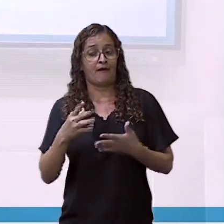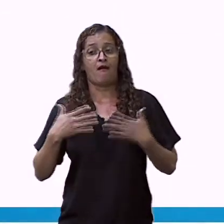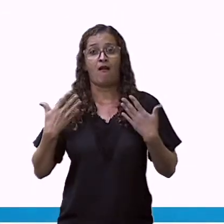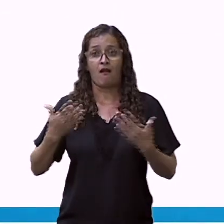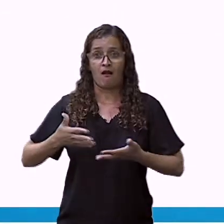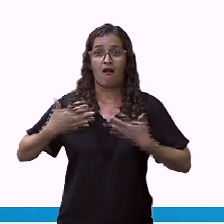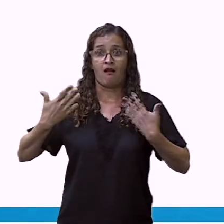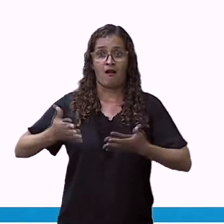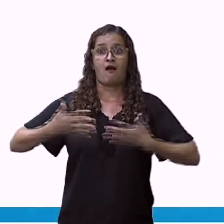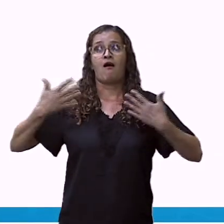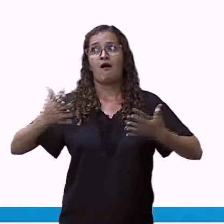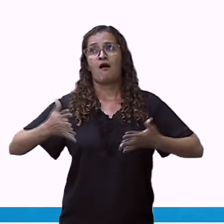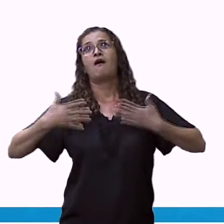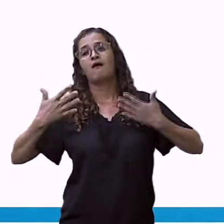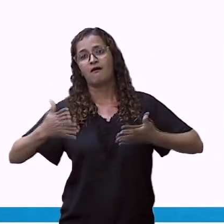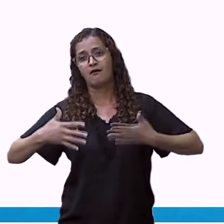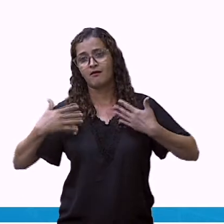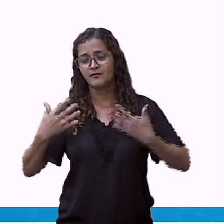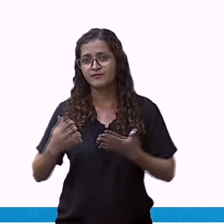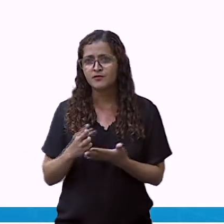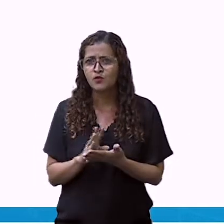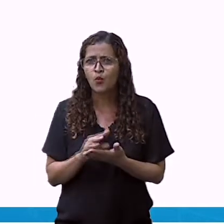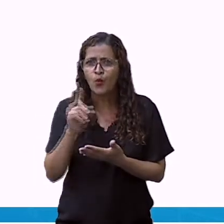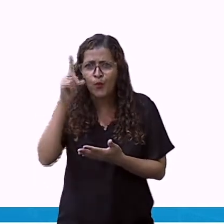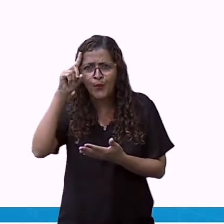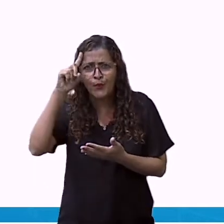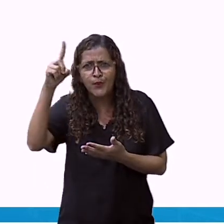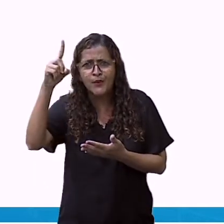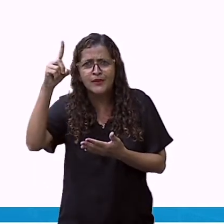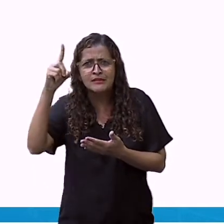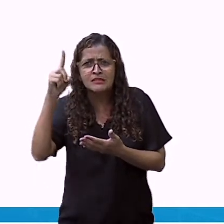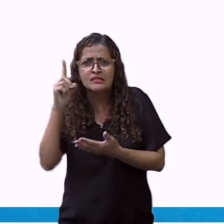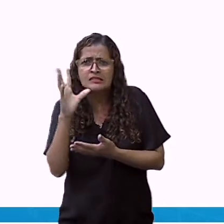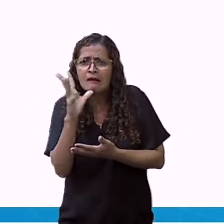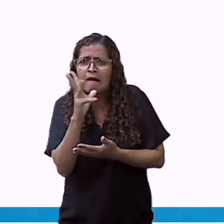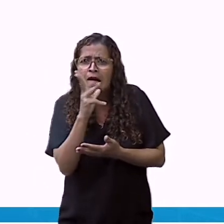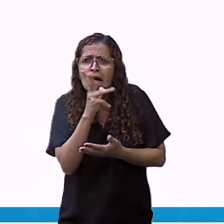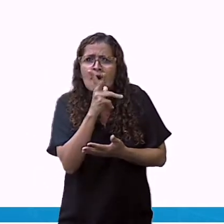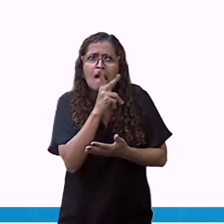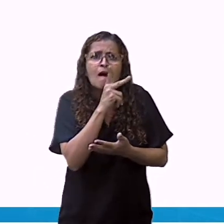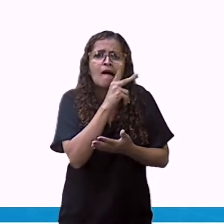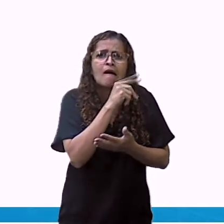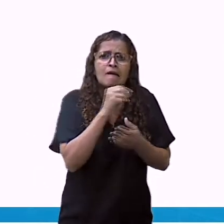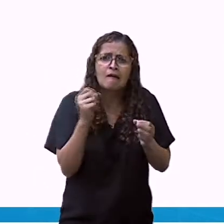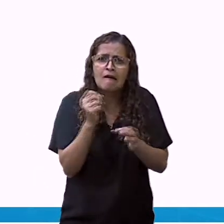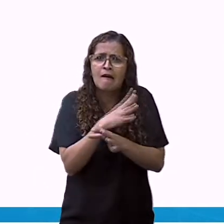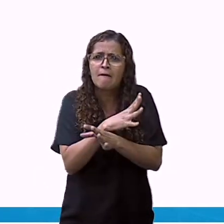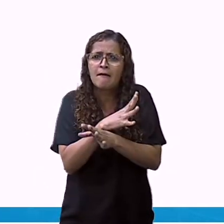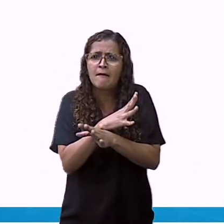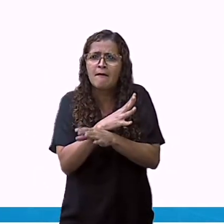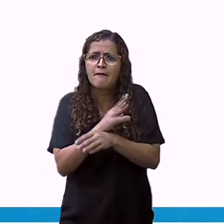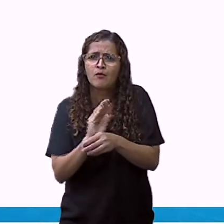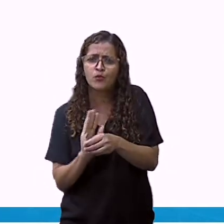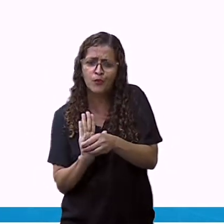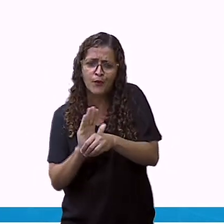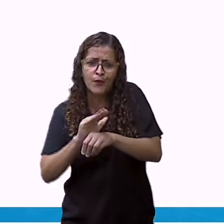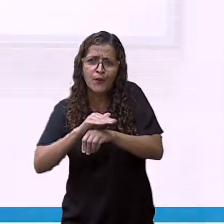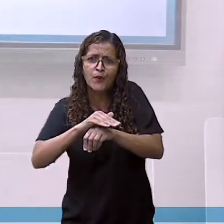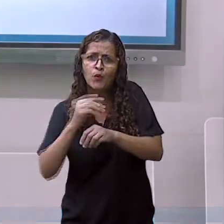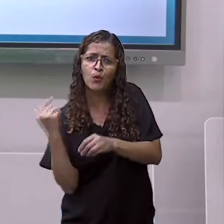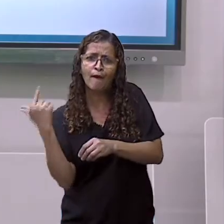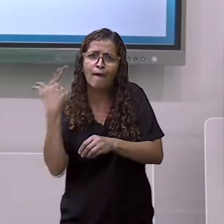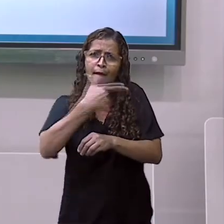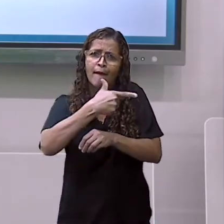Os dias são mais longos do que a noite, no verão. E, neste tempo, é importante beber muita